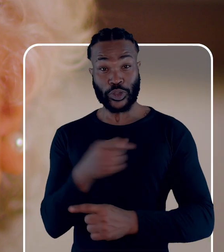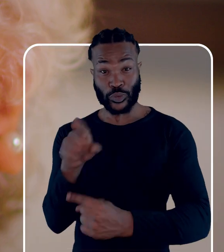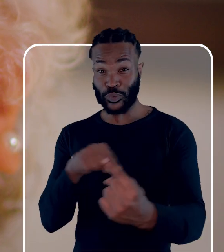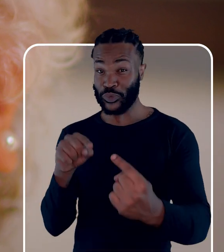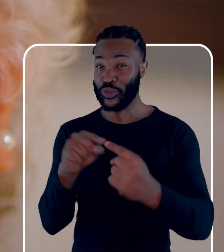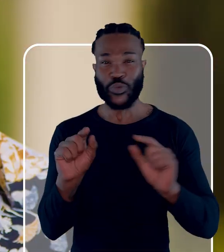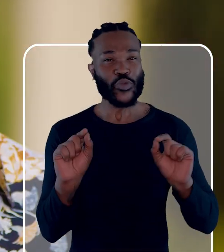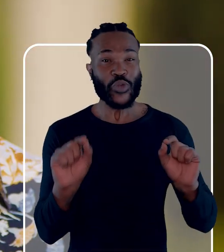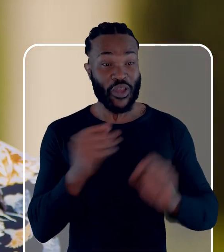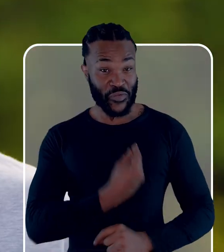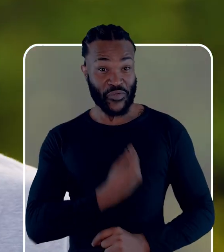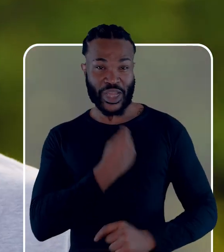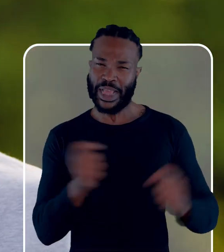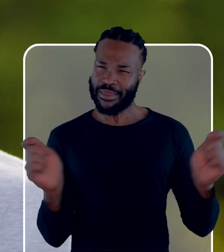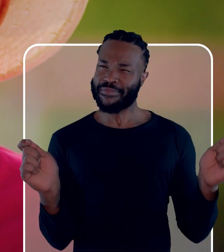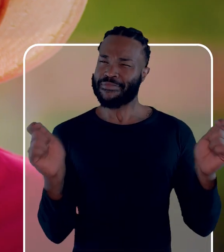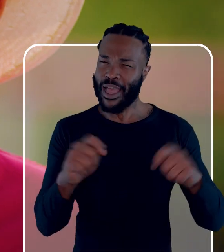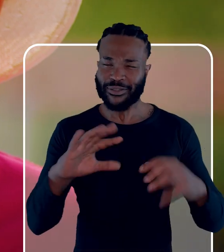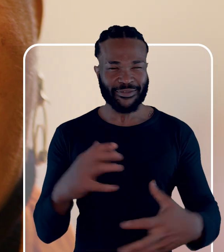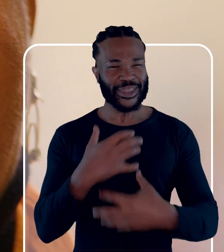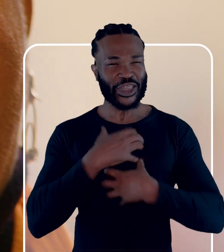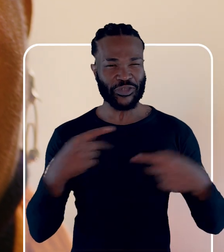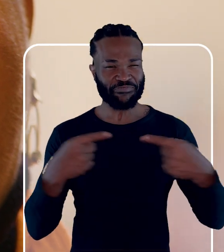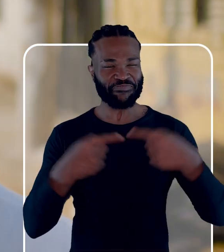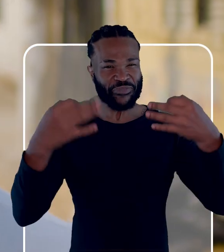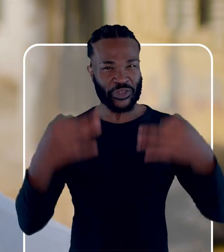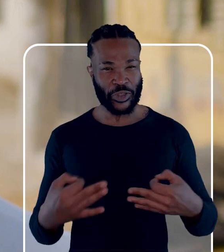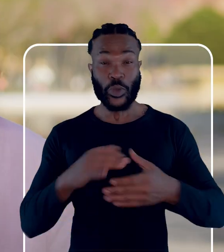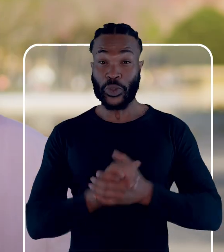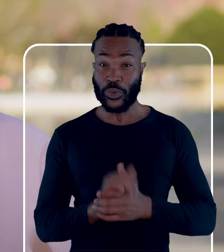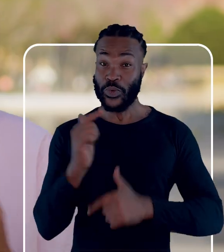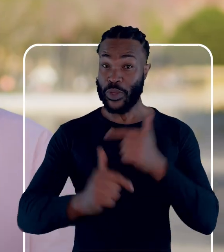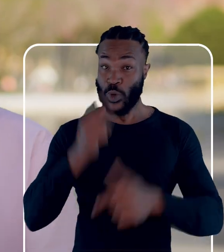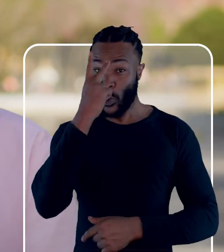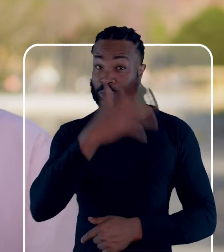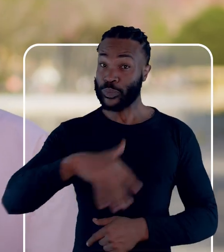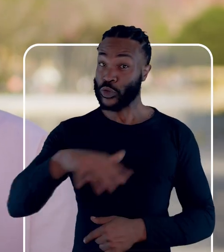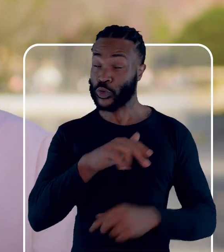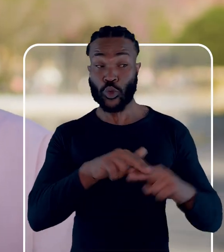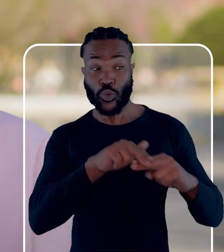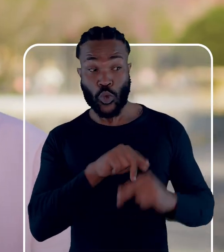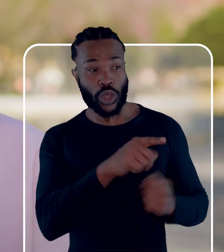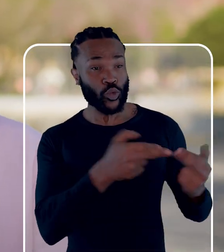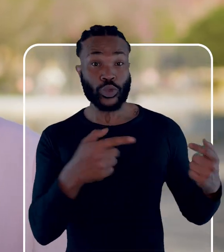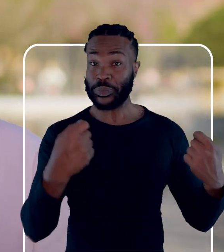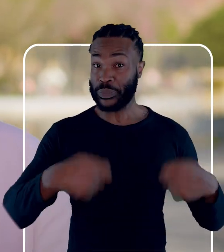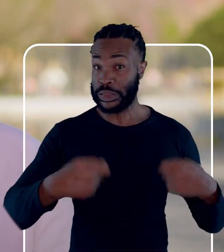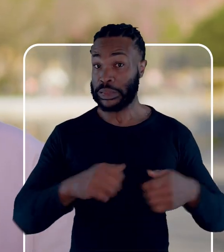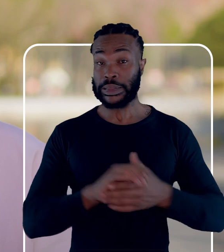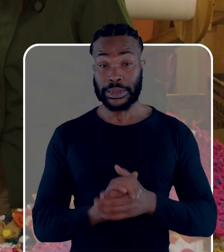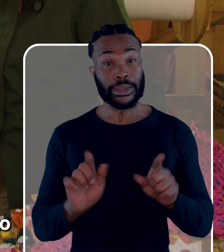nosso objetivo é que a vida possa ser vivida com muita dignidade, trabalhando com as pessoas a partir das suas